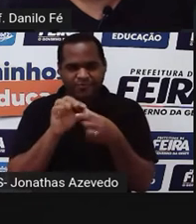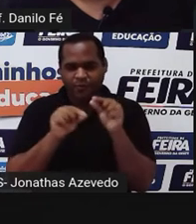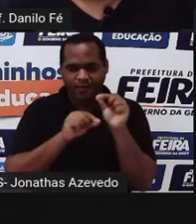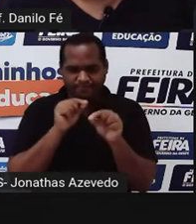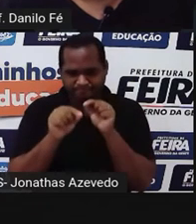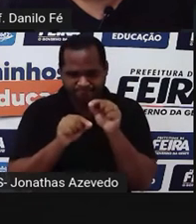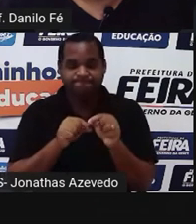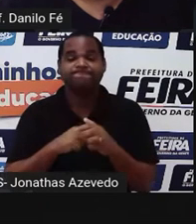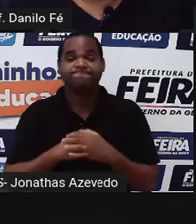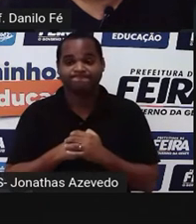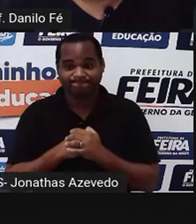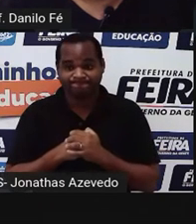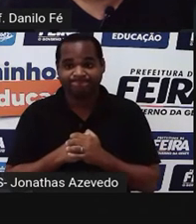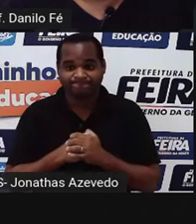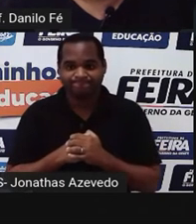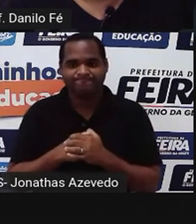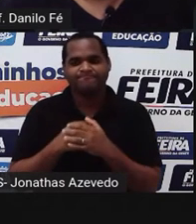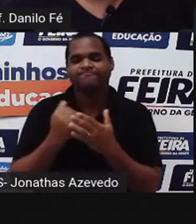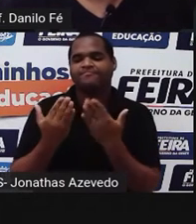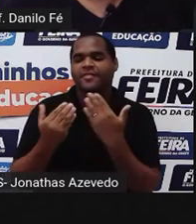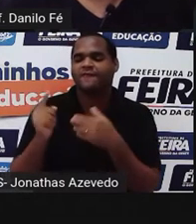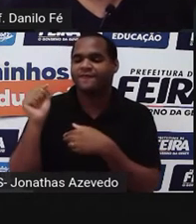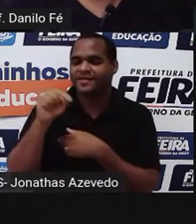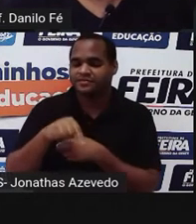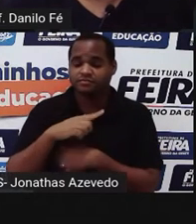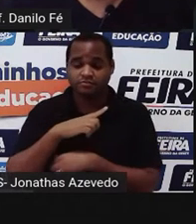essa vinda.